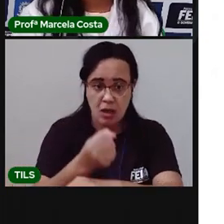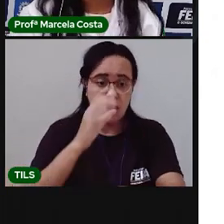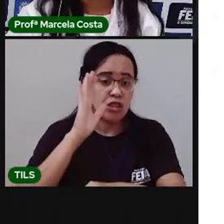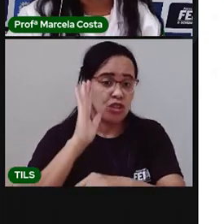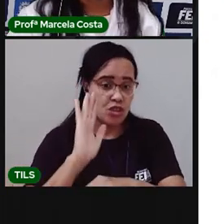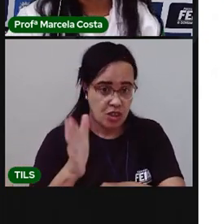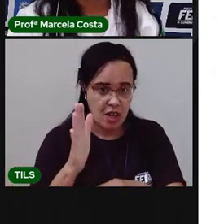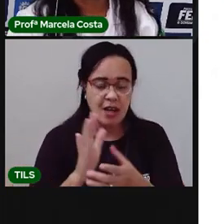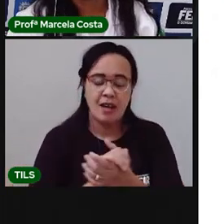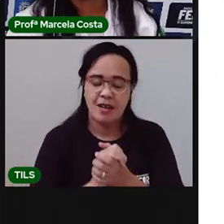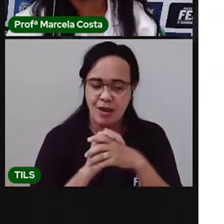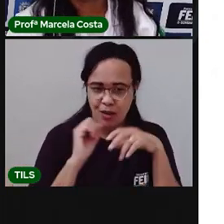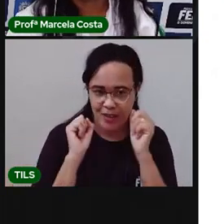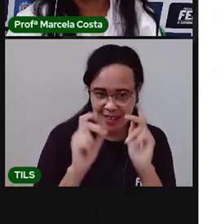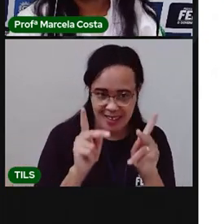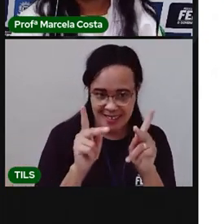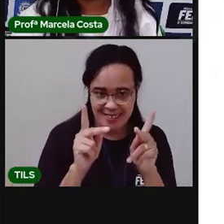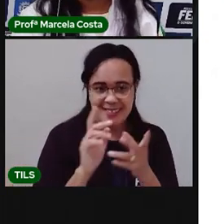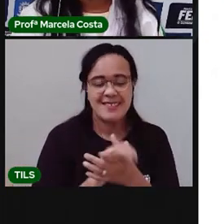Tá bom?